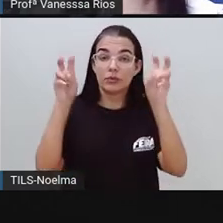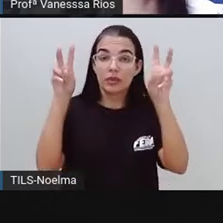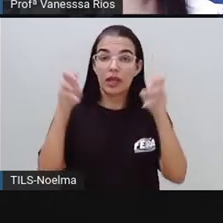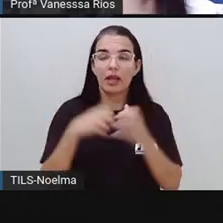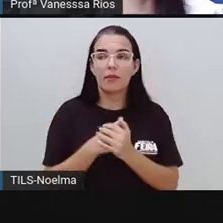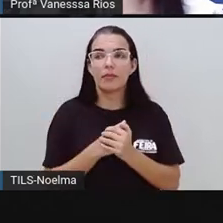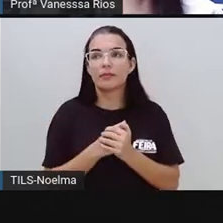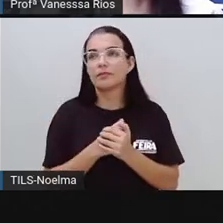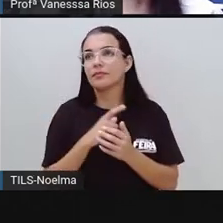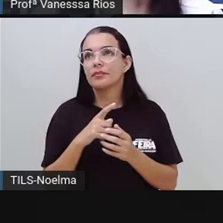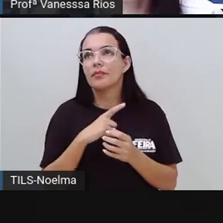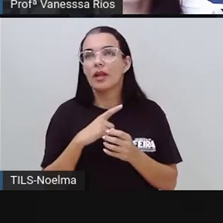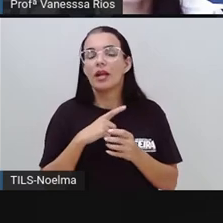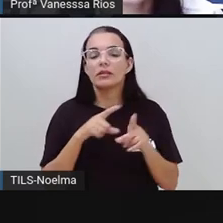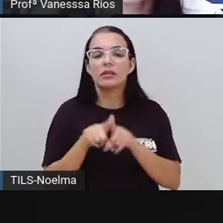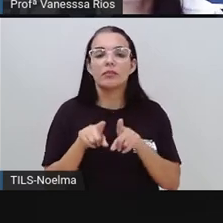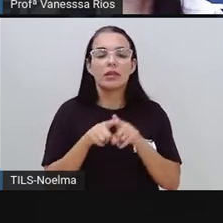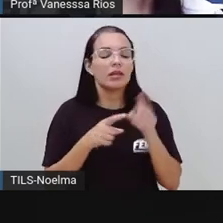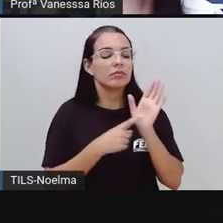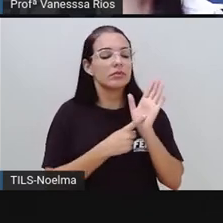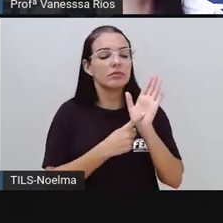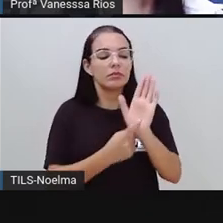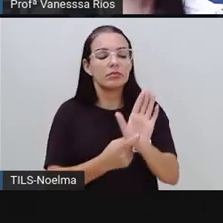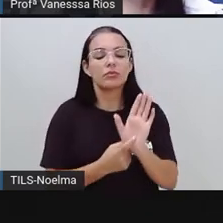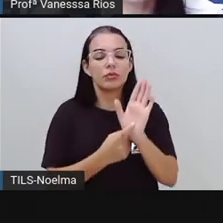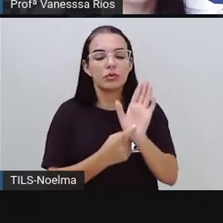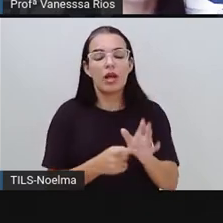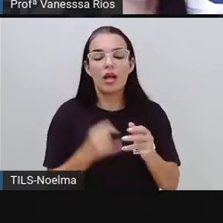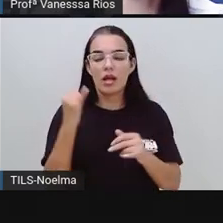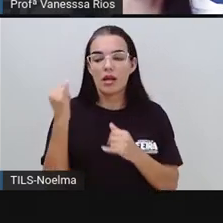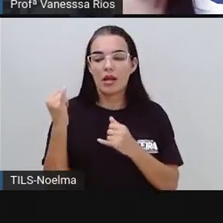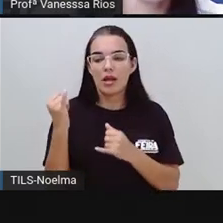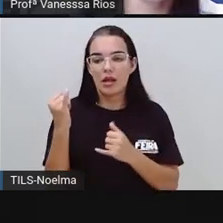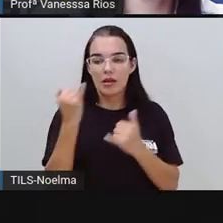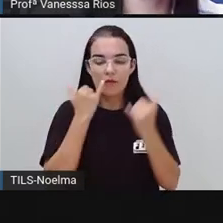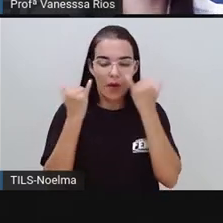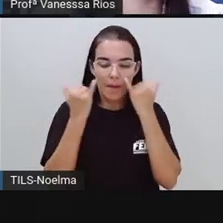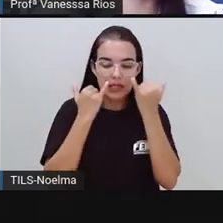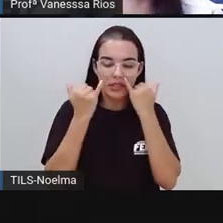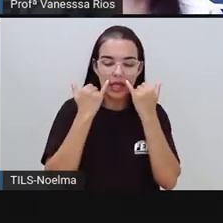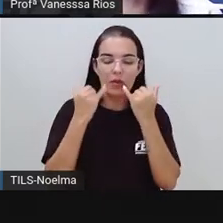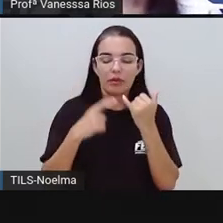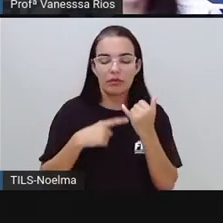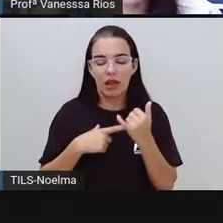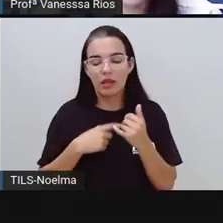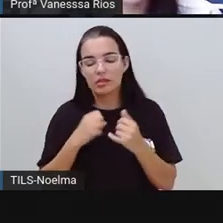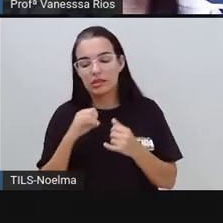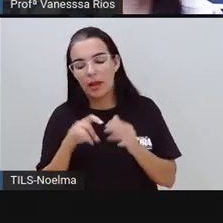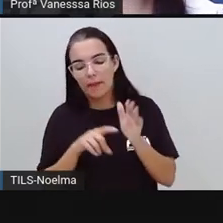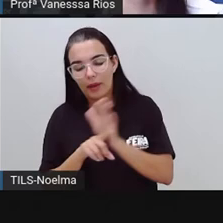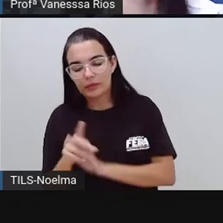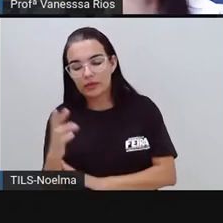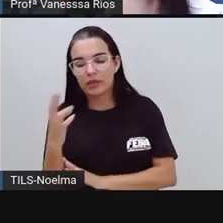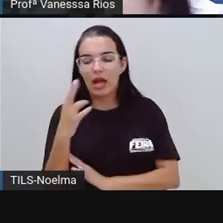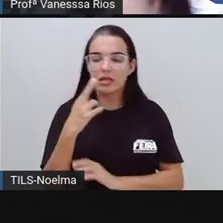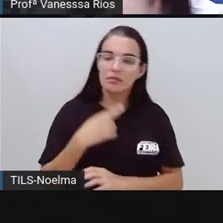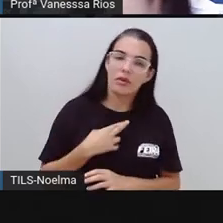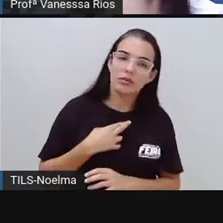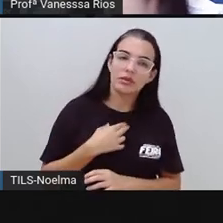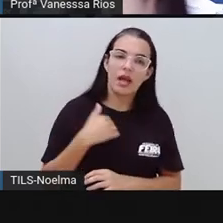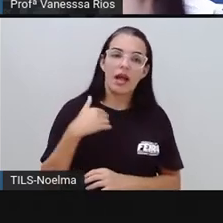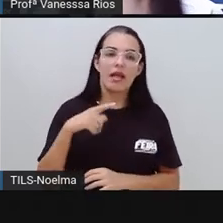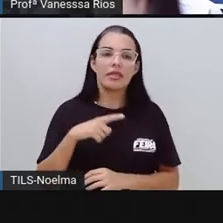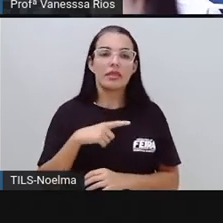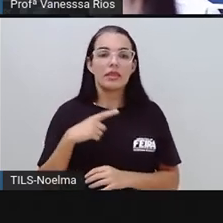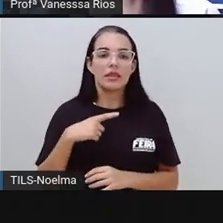a demonstração das informações que vão ser obtidas através das perguntas e das respostas. Vai existir o